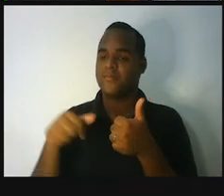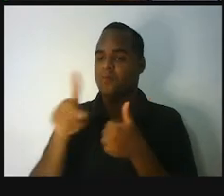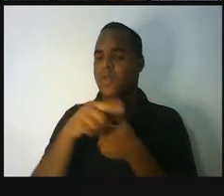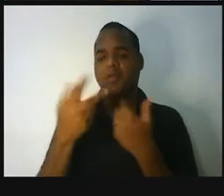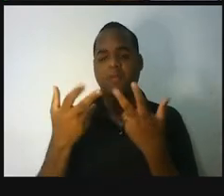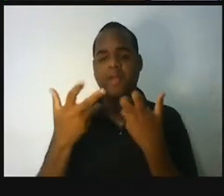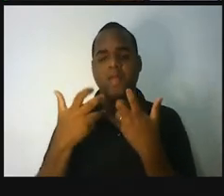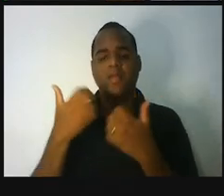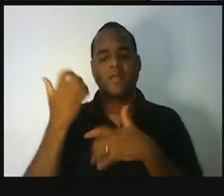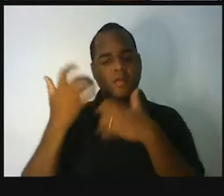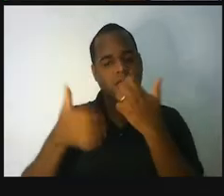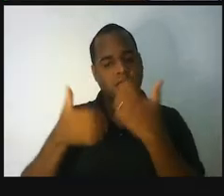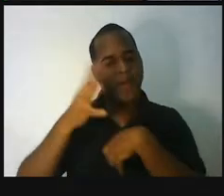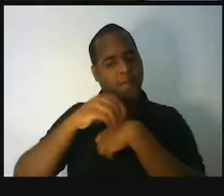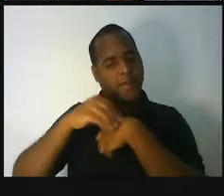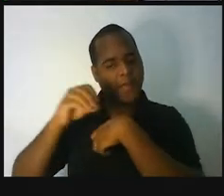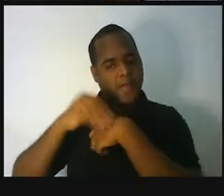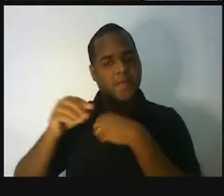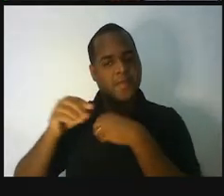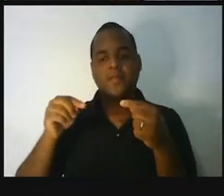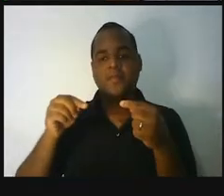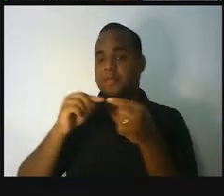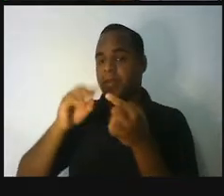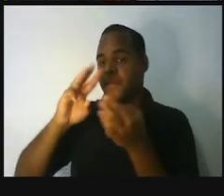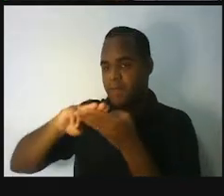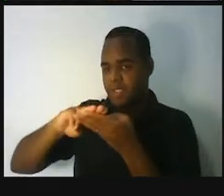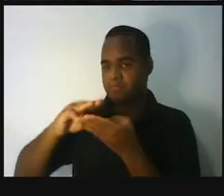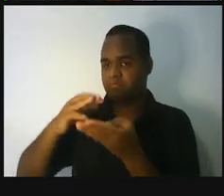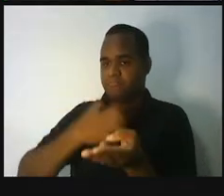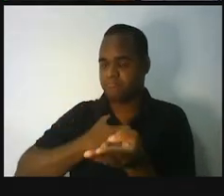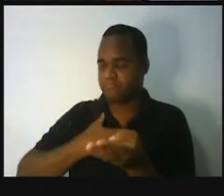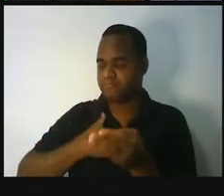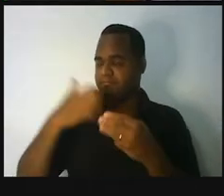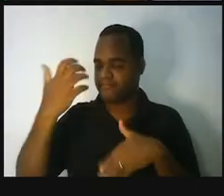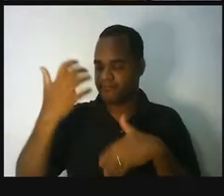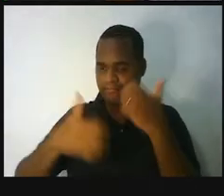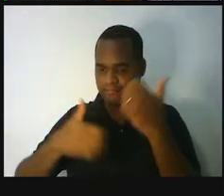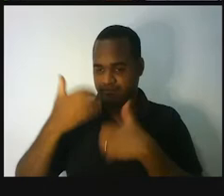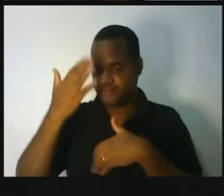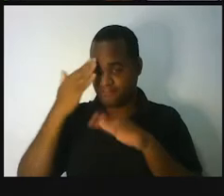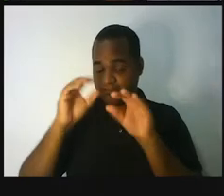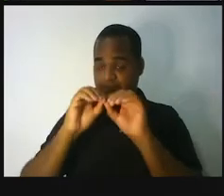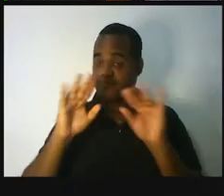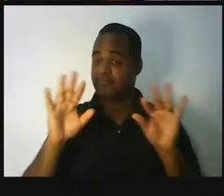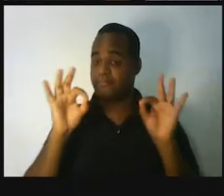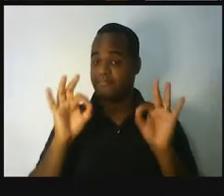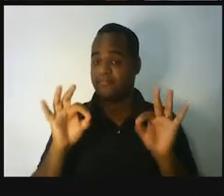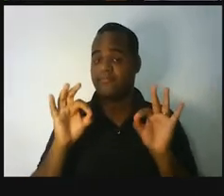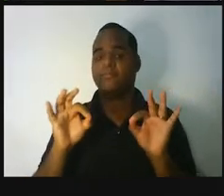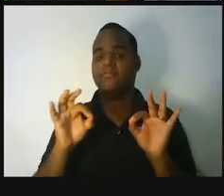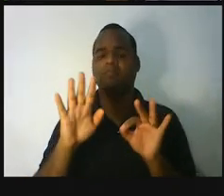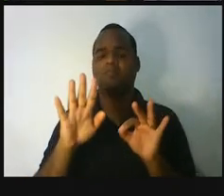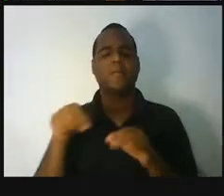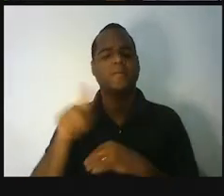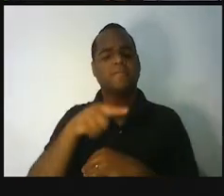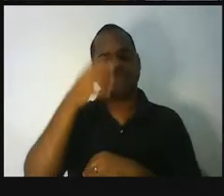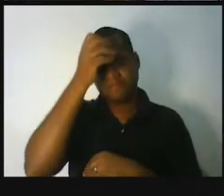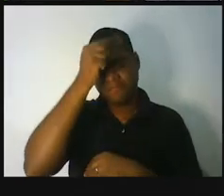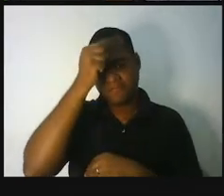no que eu trouxe pra vocês hoje, que a matemática tem sentido, com isso que a gente vai estudar na aula de hoje. Só que a gente vai aprender